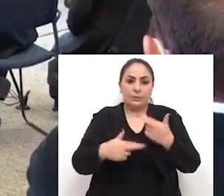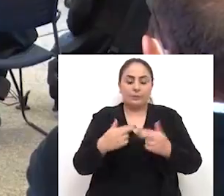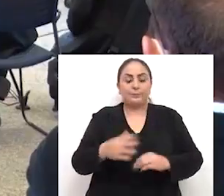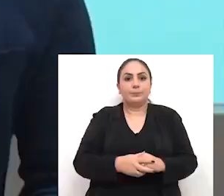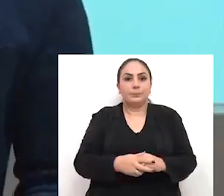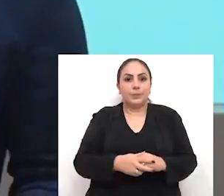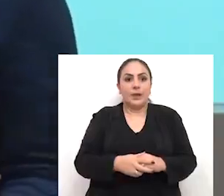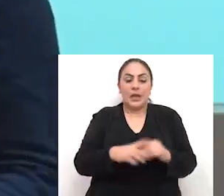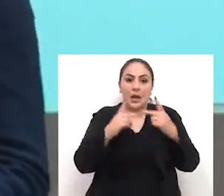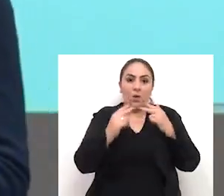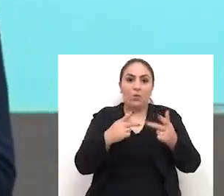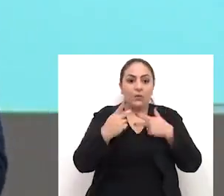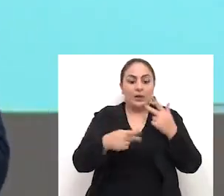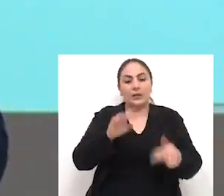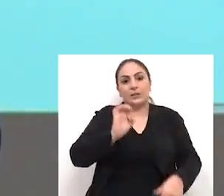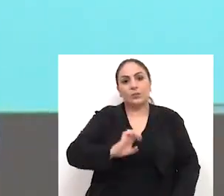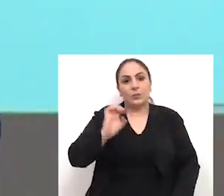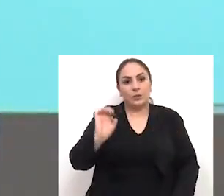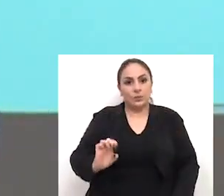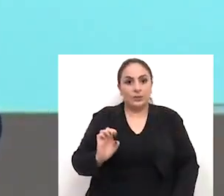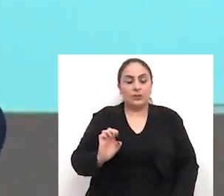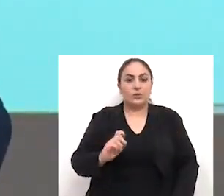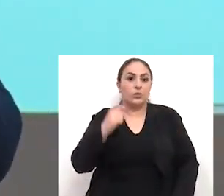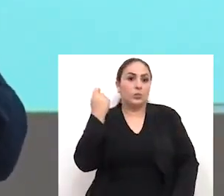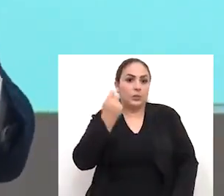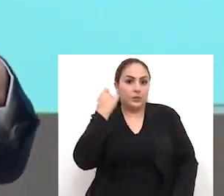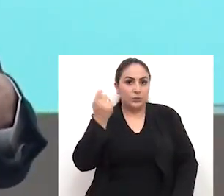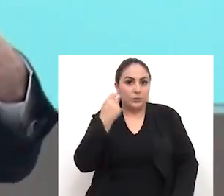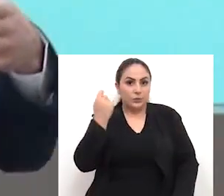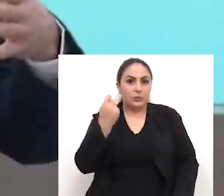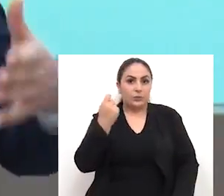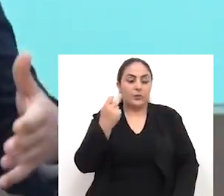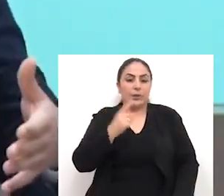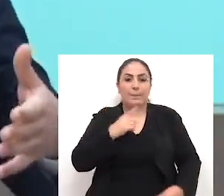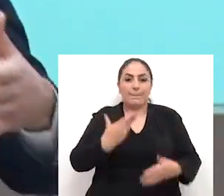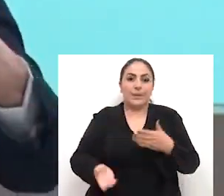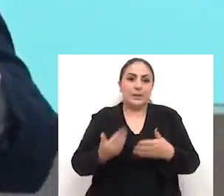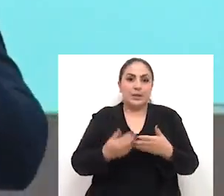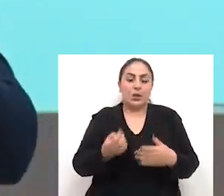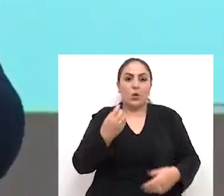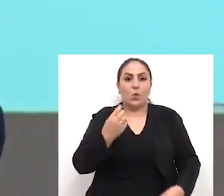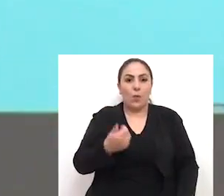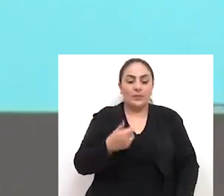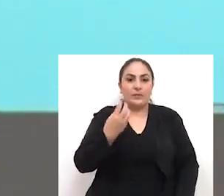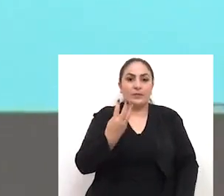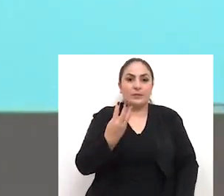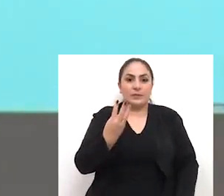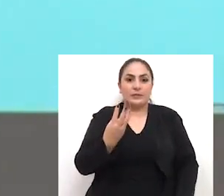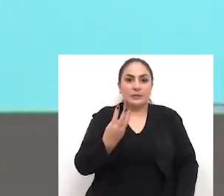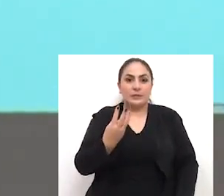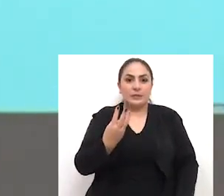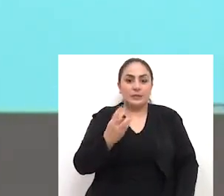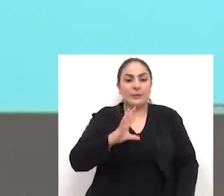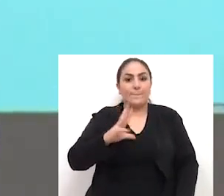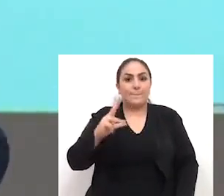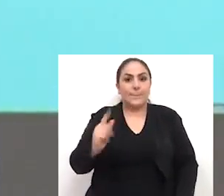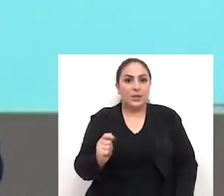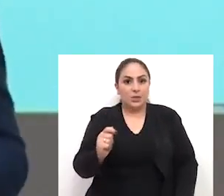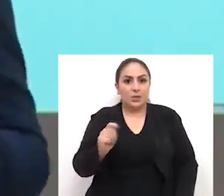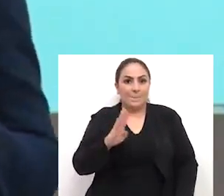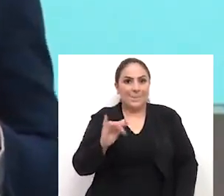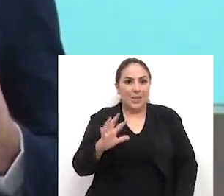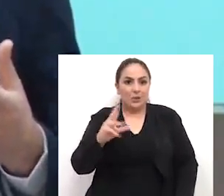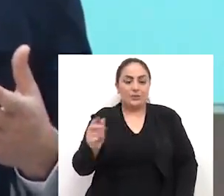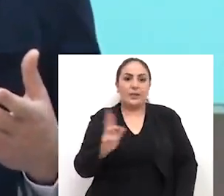da reforma. Conforme Eduardo Leite, o Rio Grande do Sul vai perder quase 3 bilhões de reais em